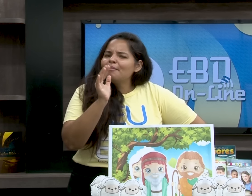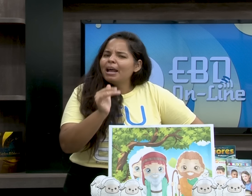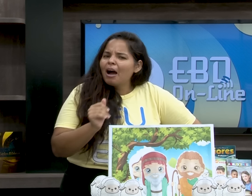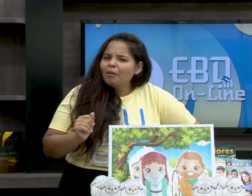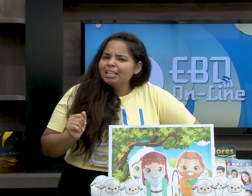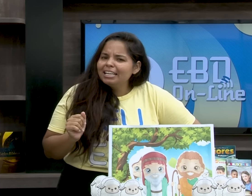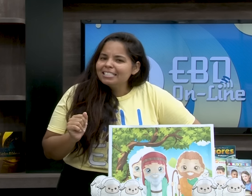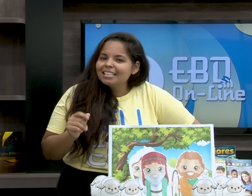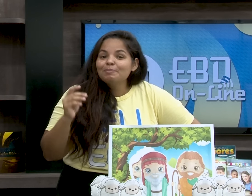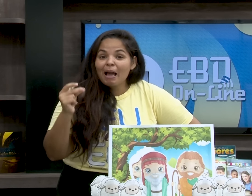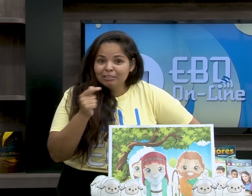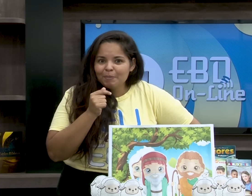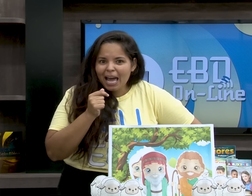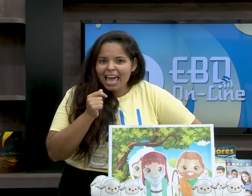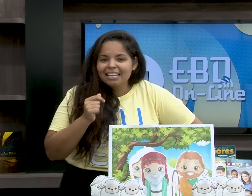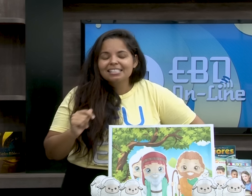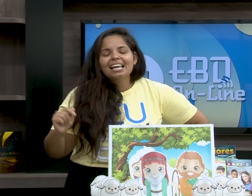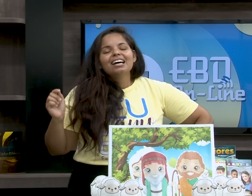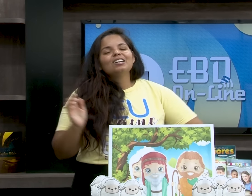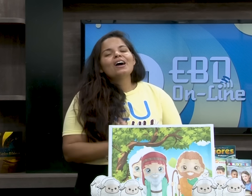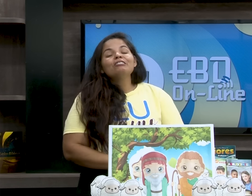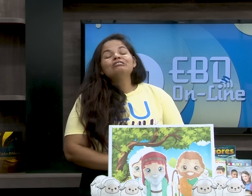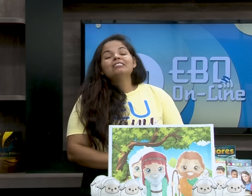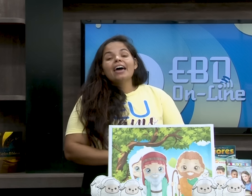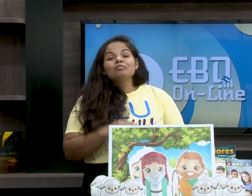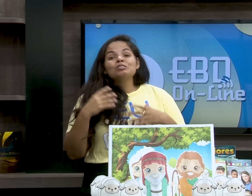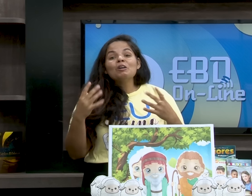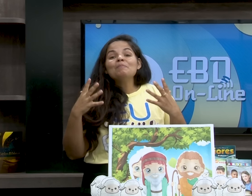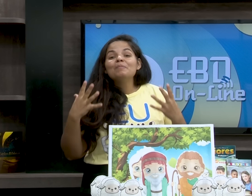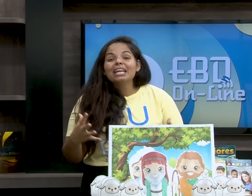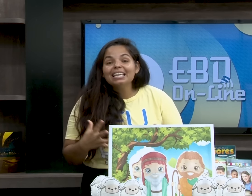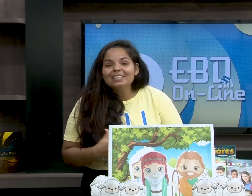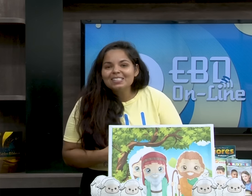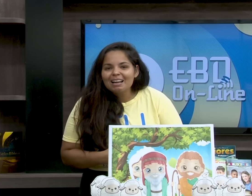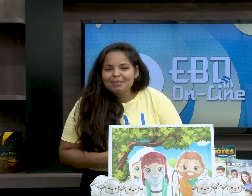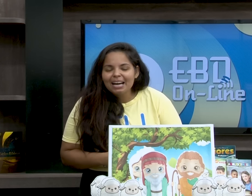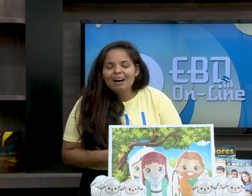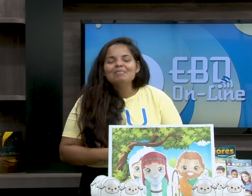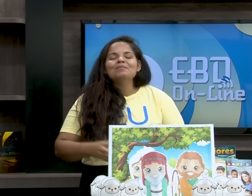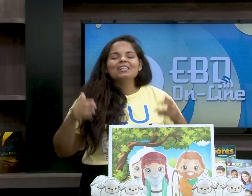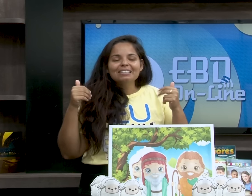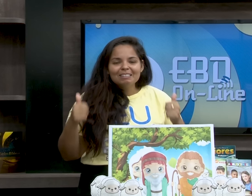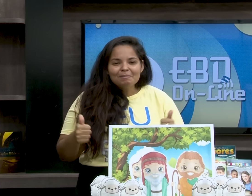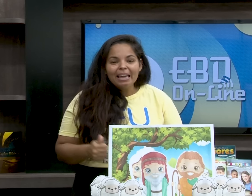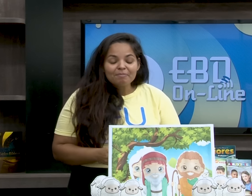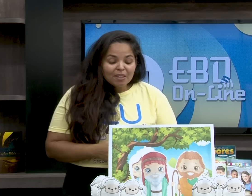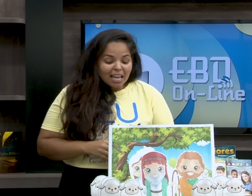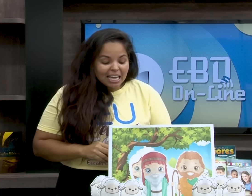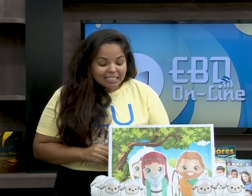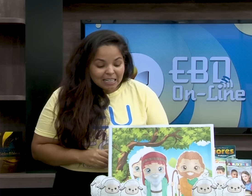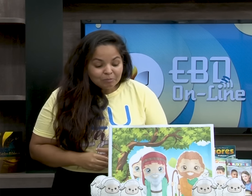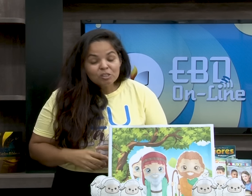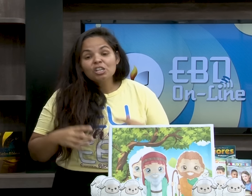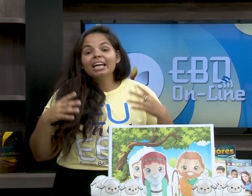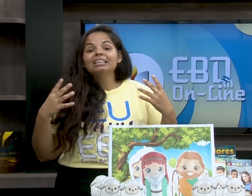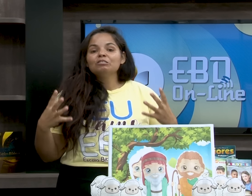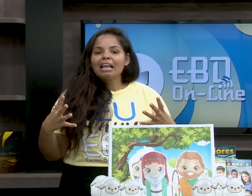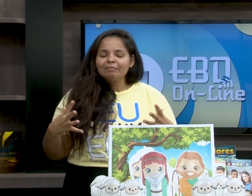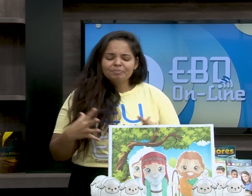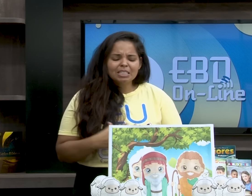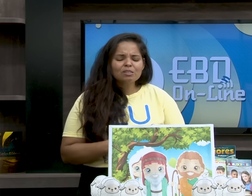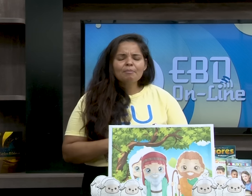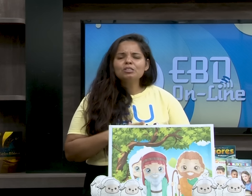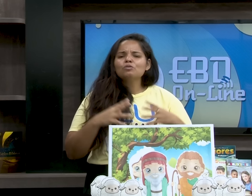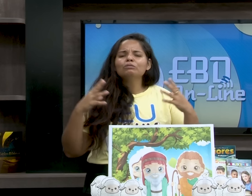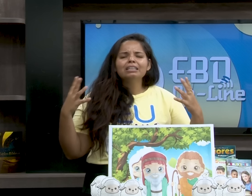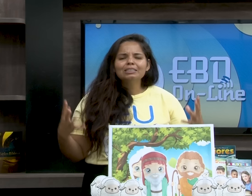o quê de Abraão? Crianças, pergunta pra elas. Ló era o sobrinho de Abraão, muito bem. Então, chegando